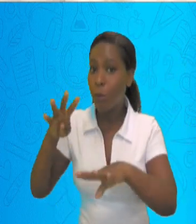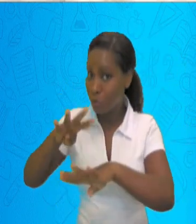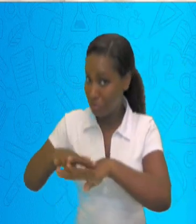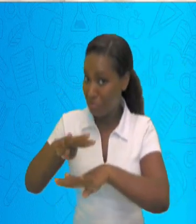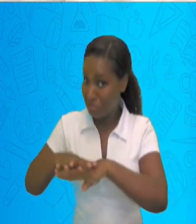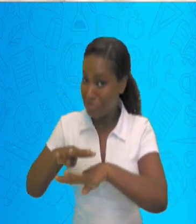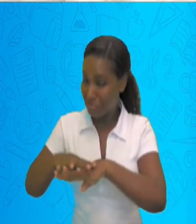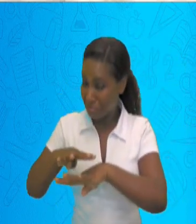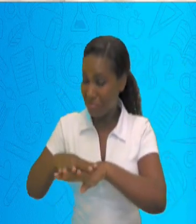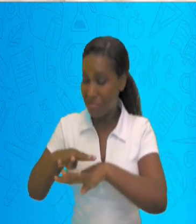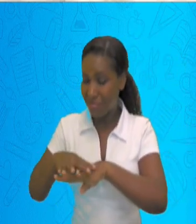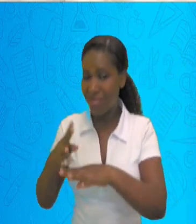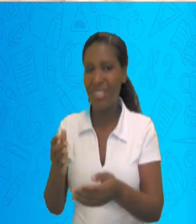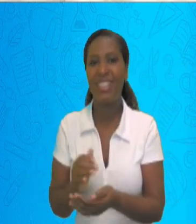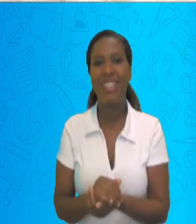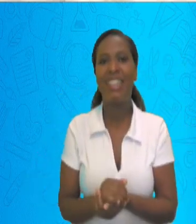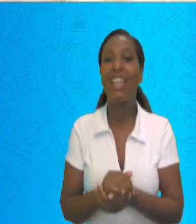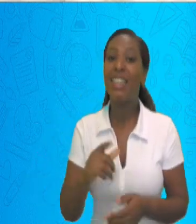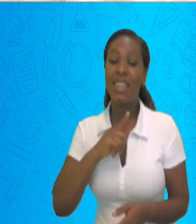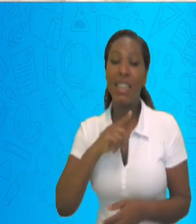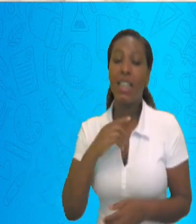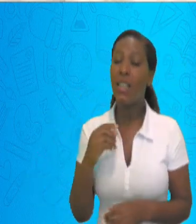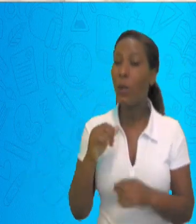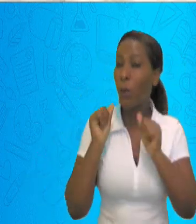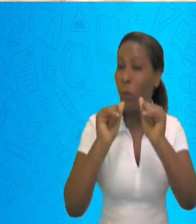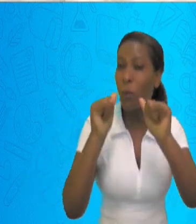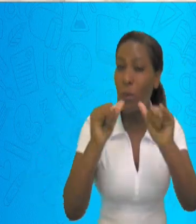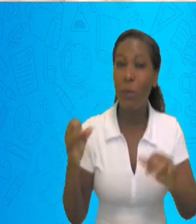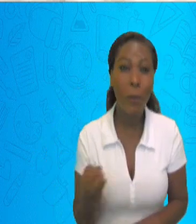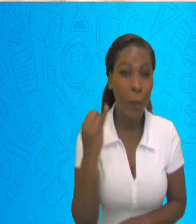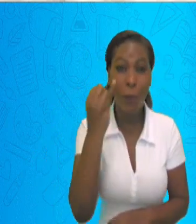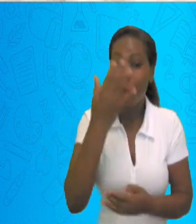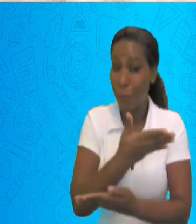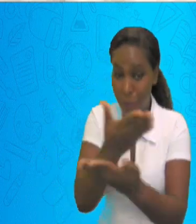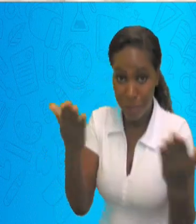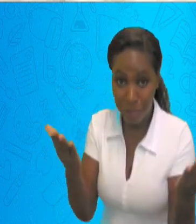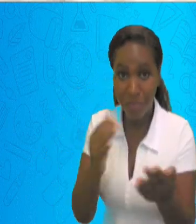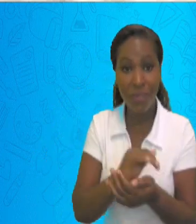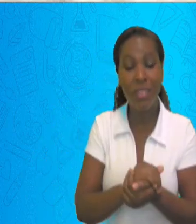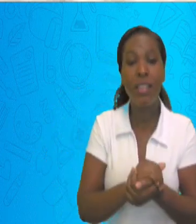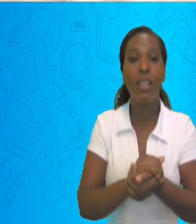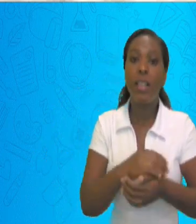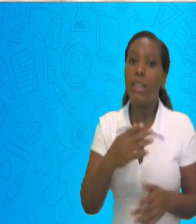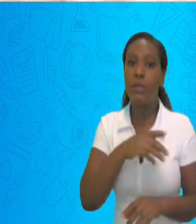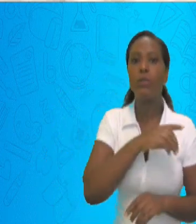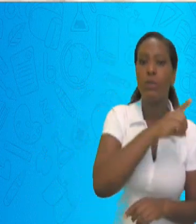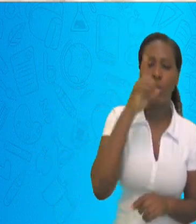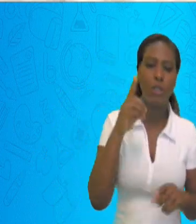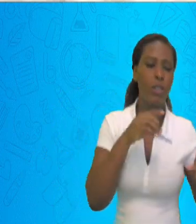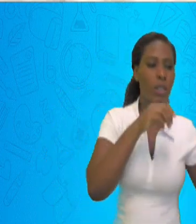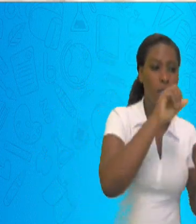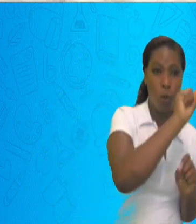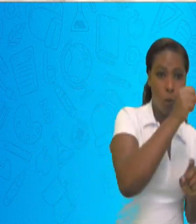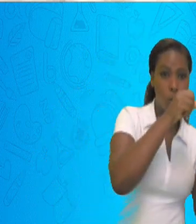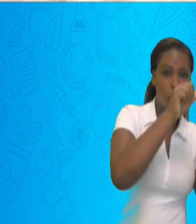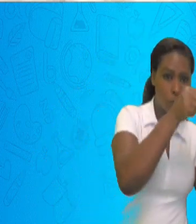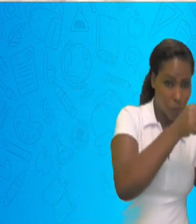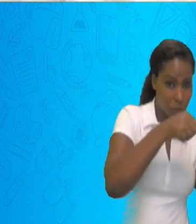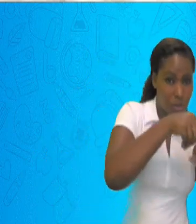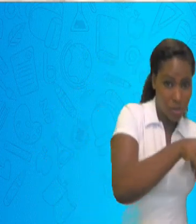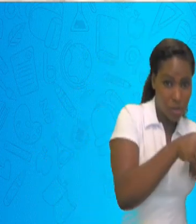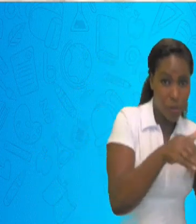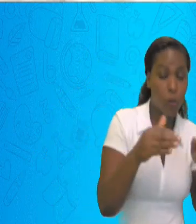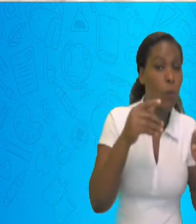coordena o nosso grupo de matemática. Ela tem um recado importante para vocês. Dia 8 de setembro começou o